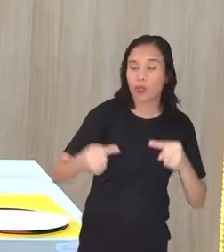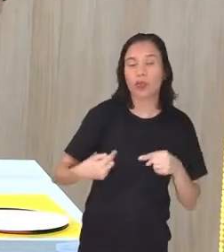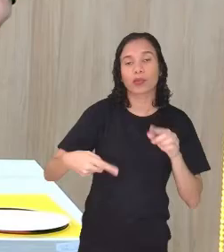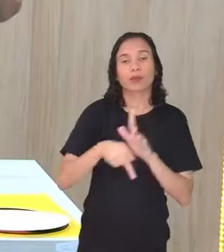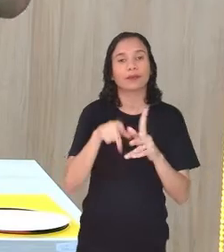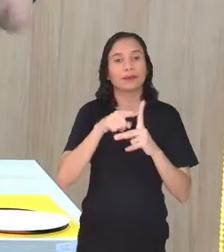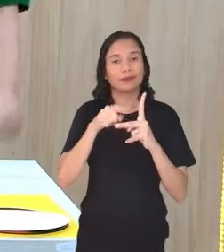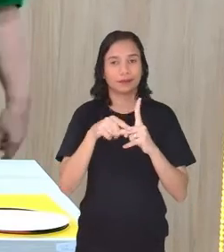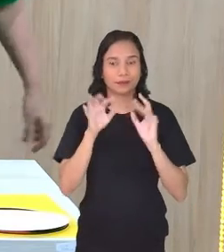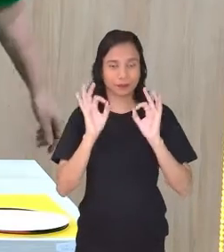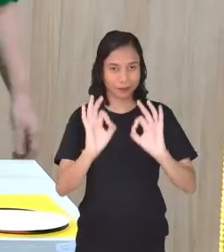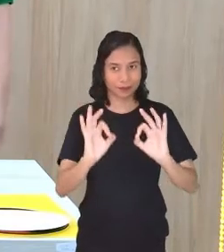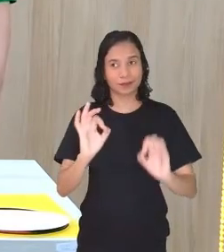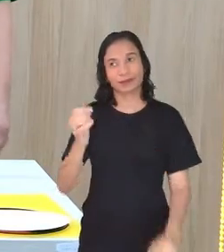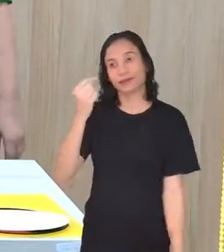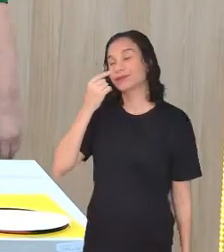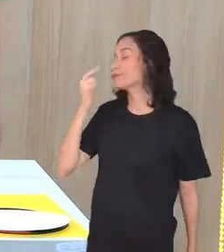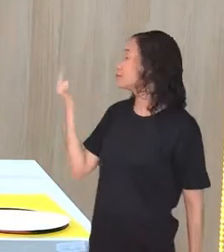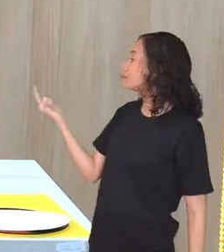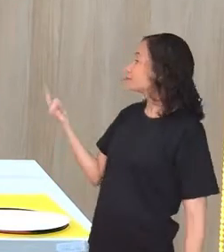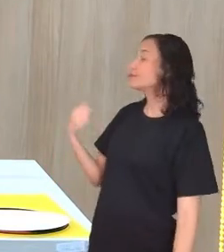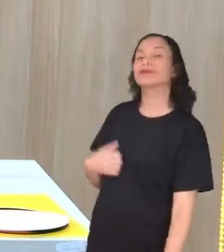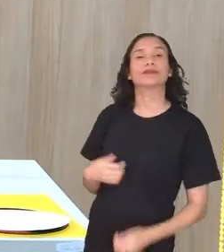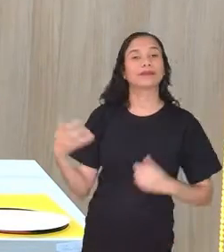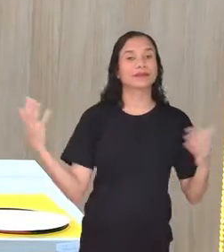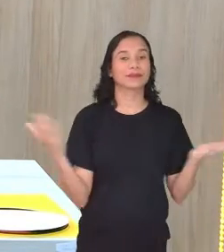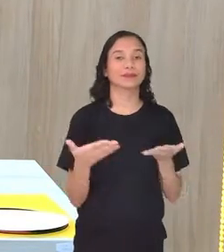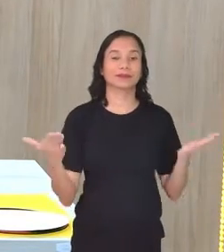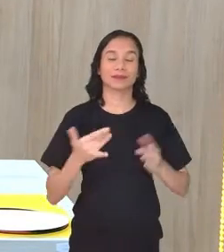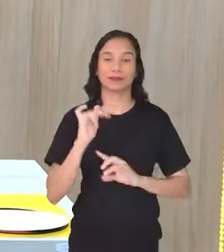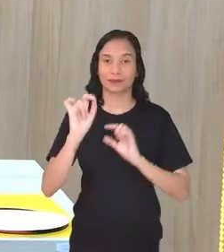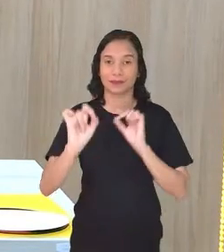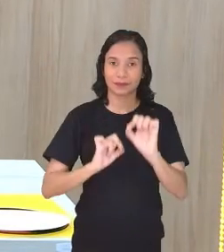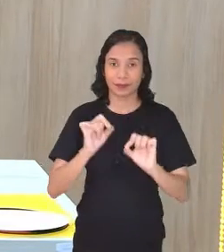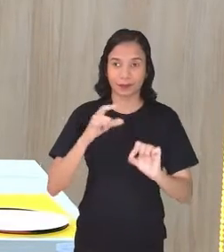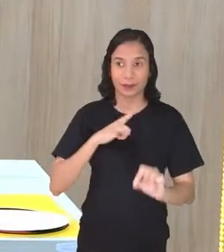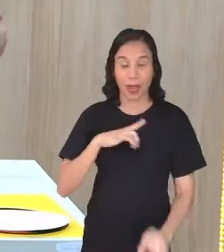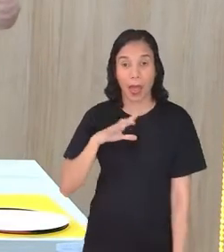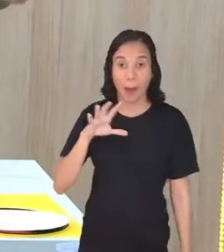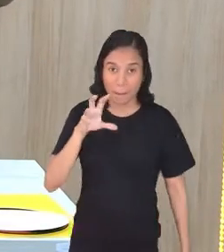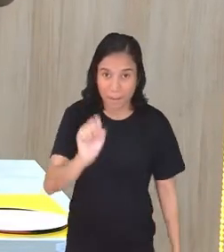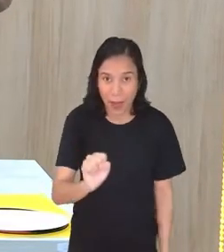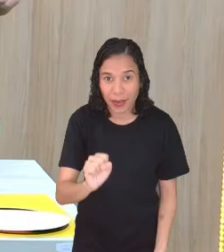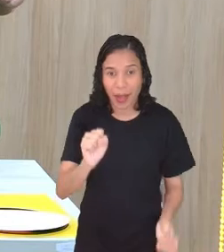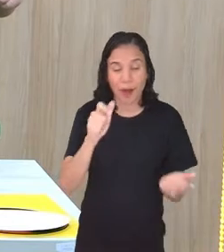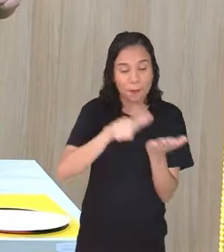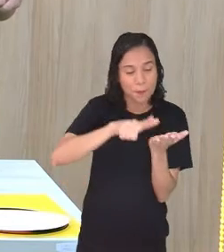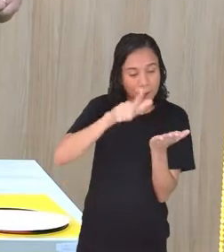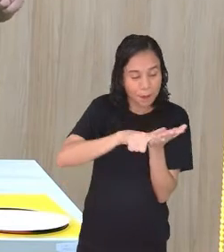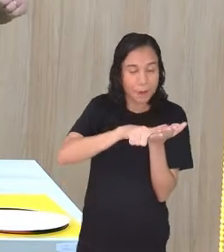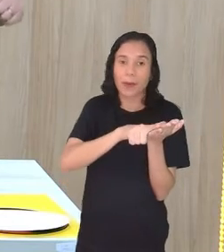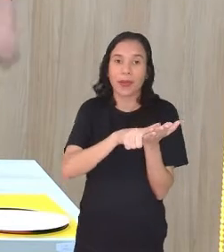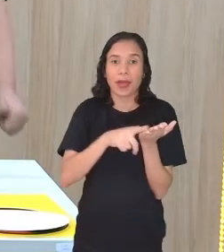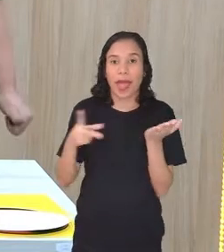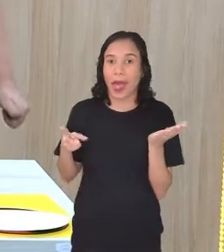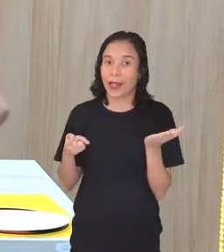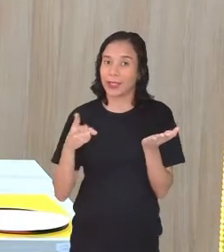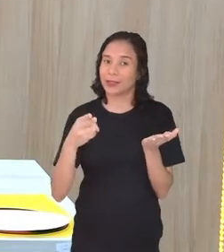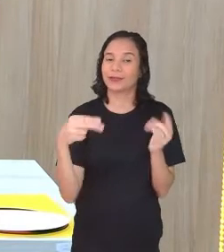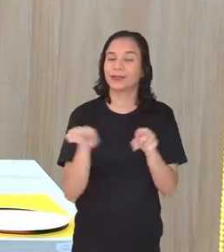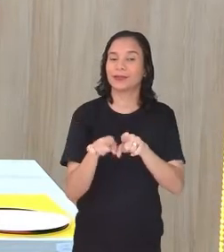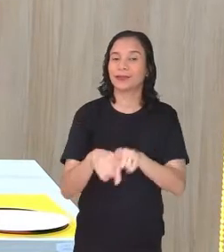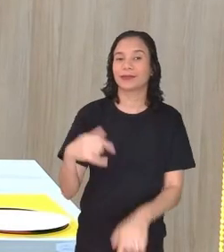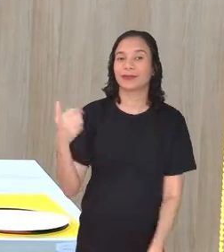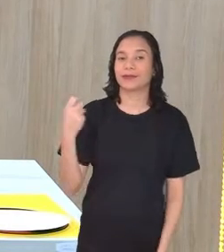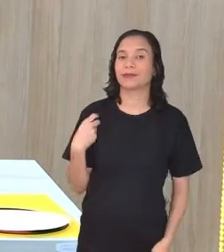ângulos aqui. Bom, seguindo. Agora, pegue o quê? Pegue a folha de papel, a tesoura e